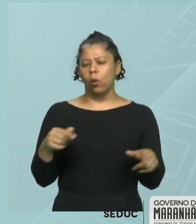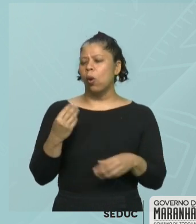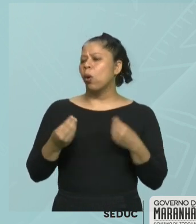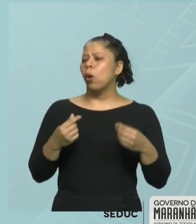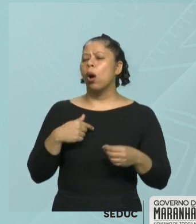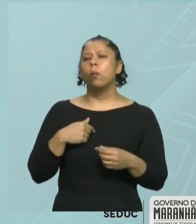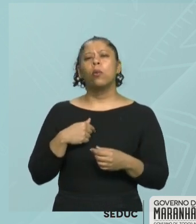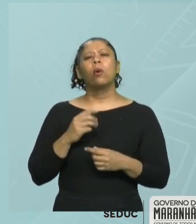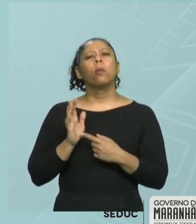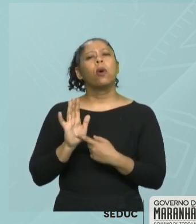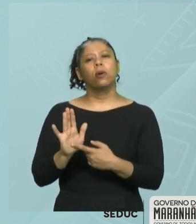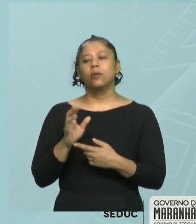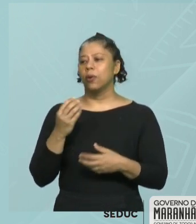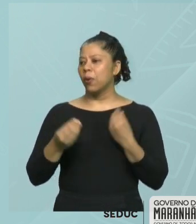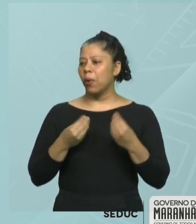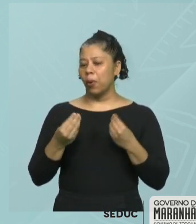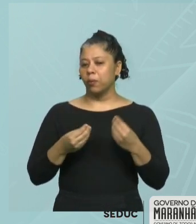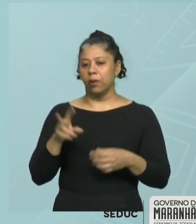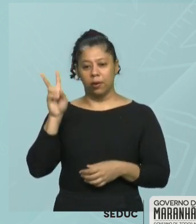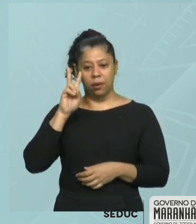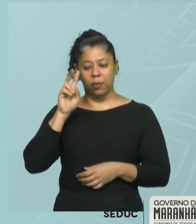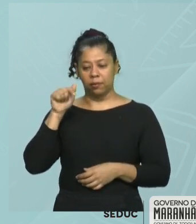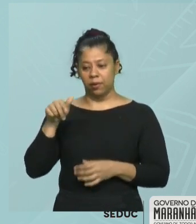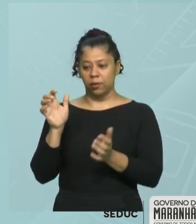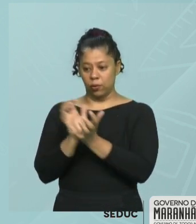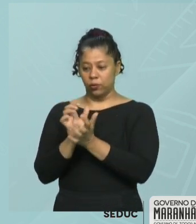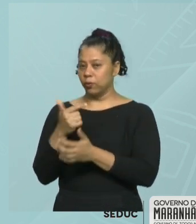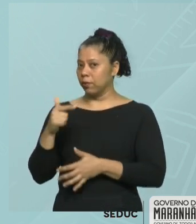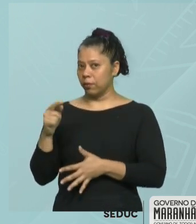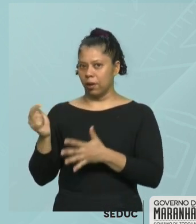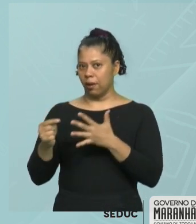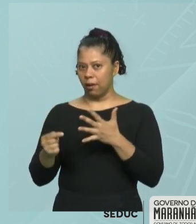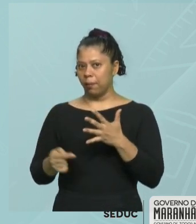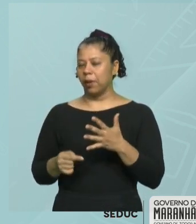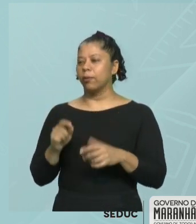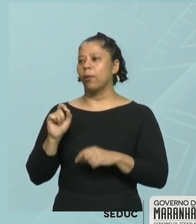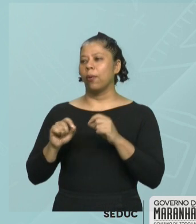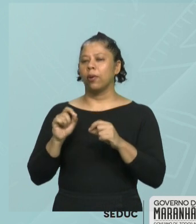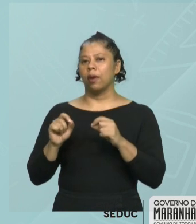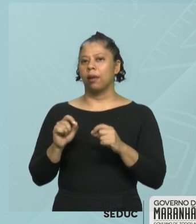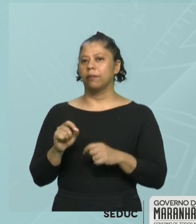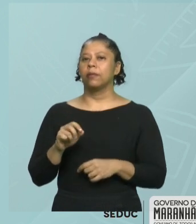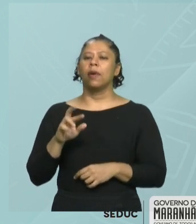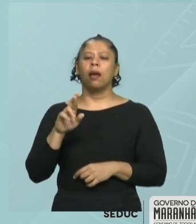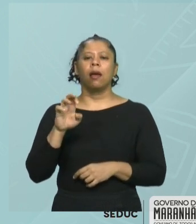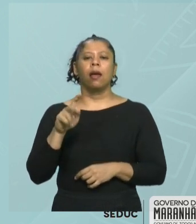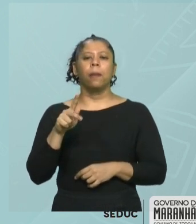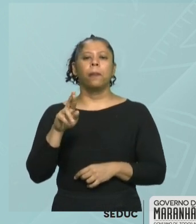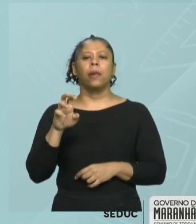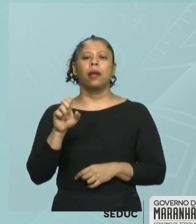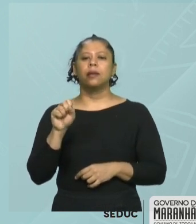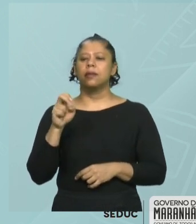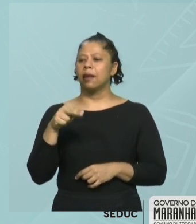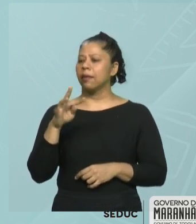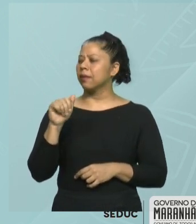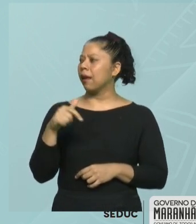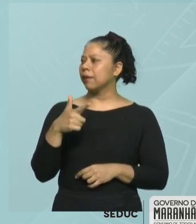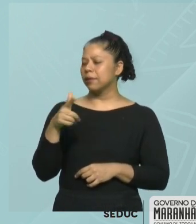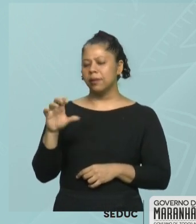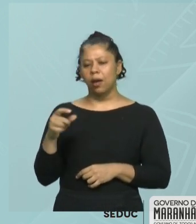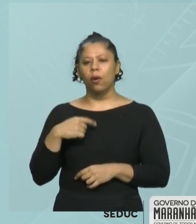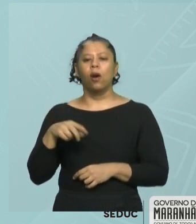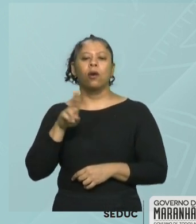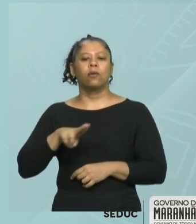represento isso? Lembrando que esse conjunto não tem elemento. Representação. Eu vou utilizar